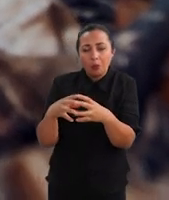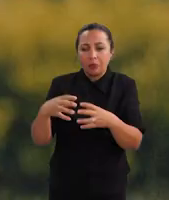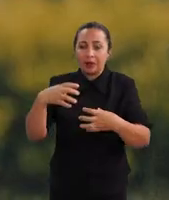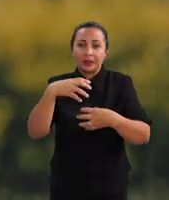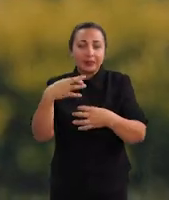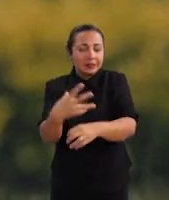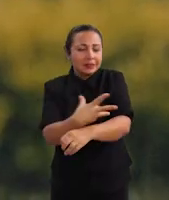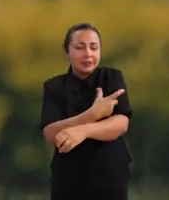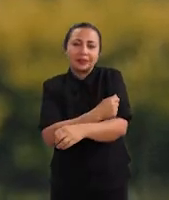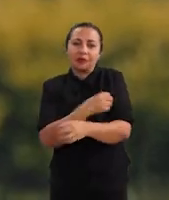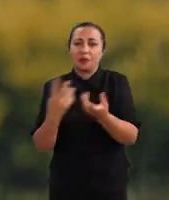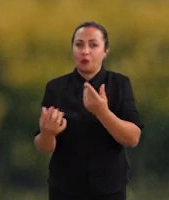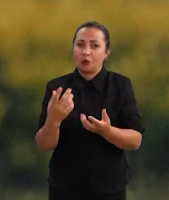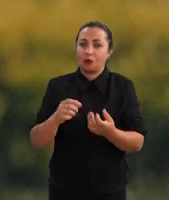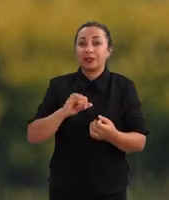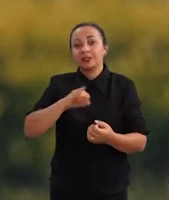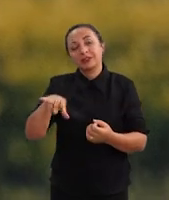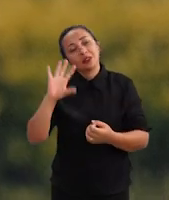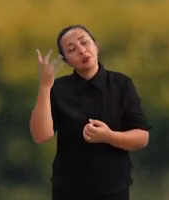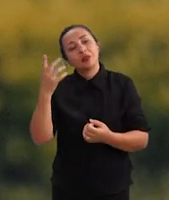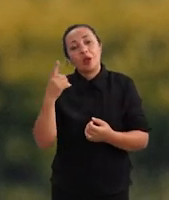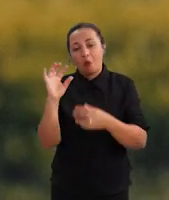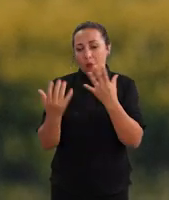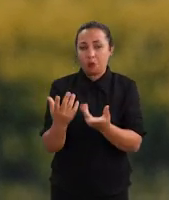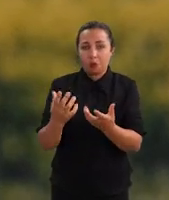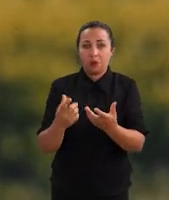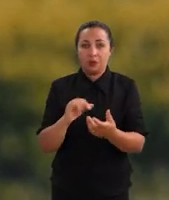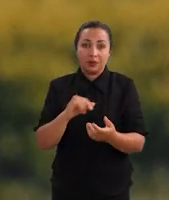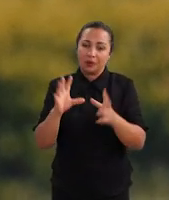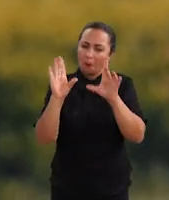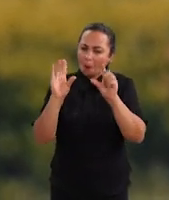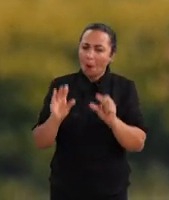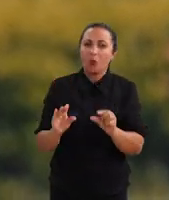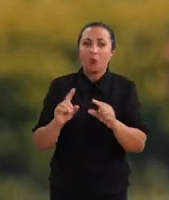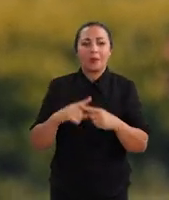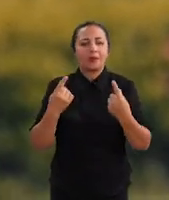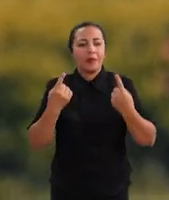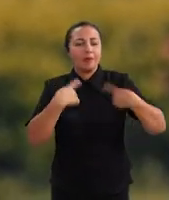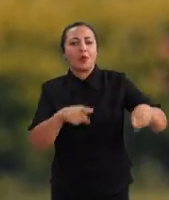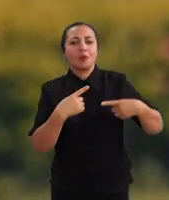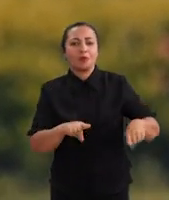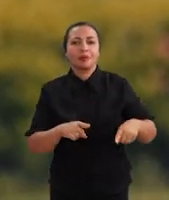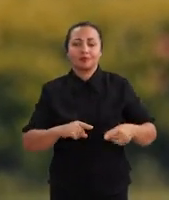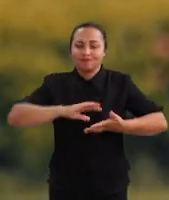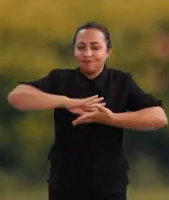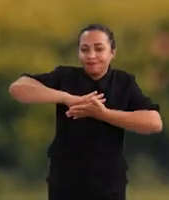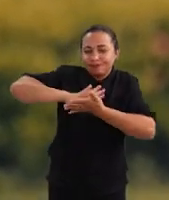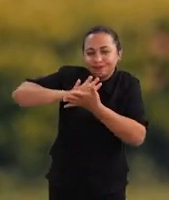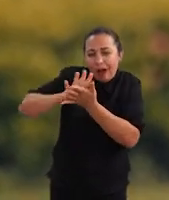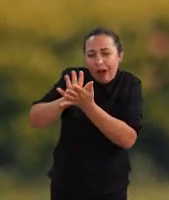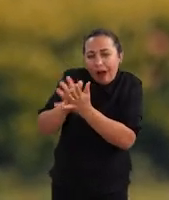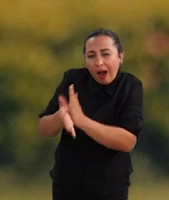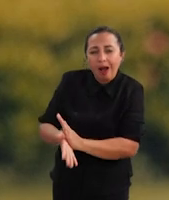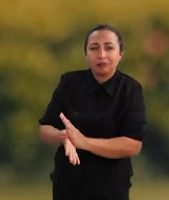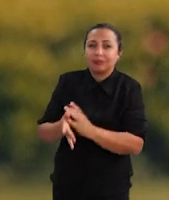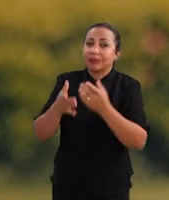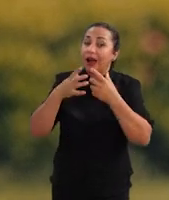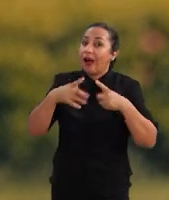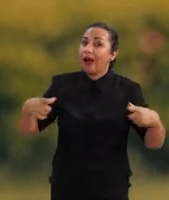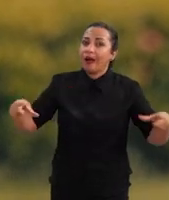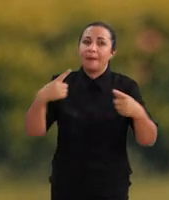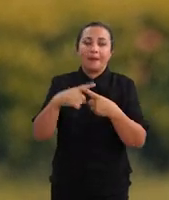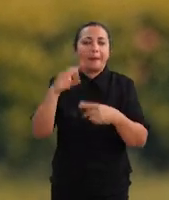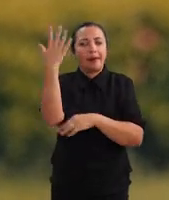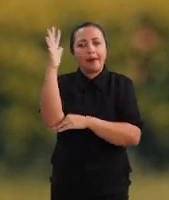diferente. Acontece um incêndio, mesmo que seja um incêndio de baixa intensidade, ele vai causar uma grande destruição. Por quê? Porque tanto as